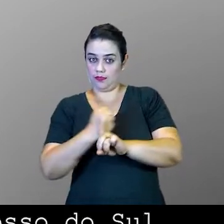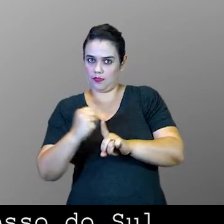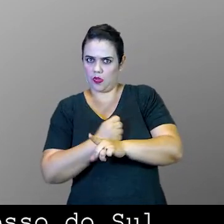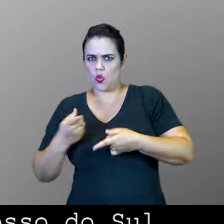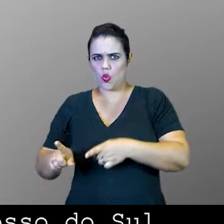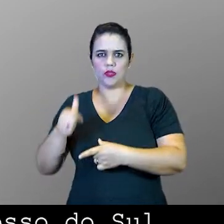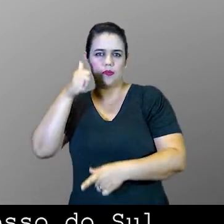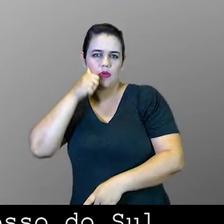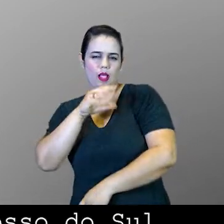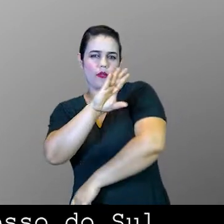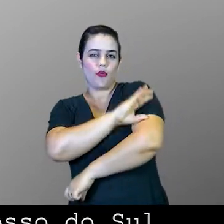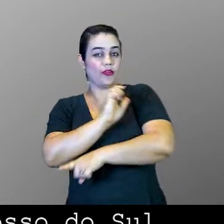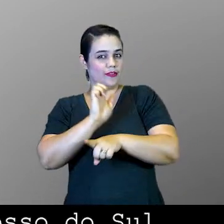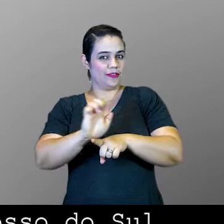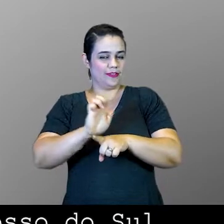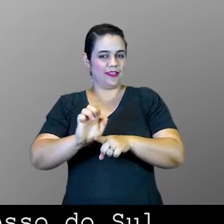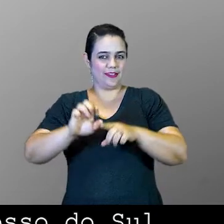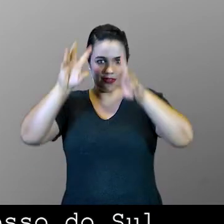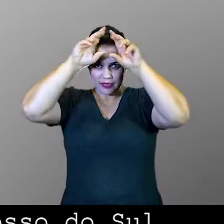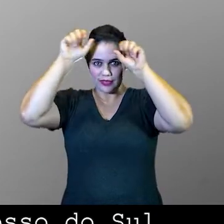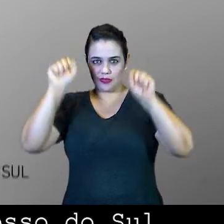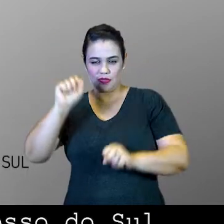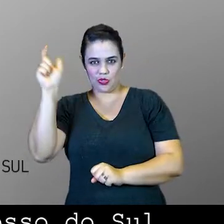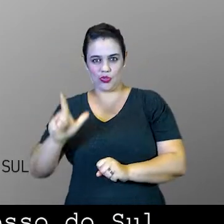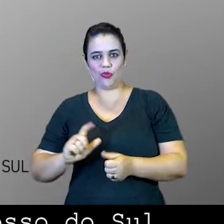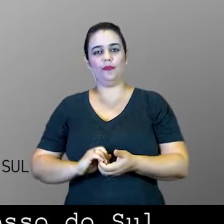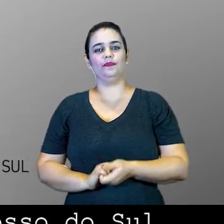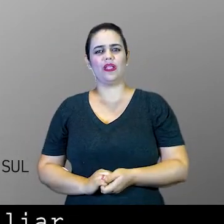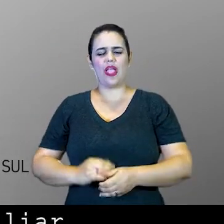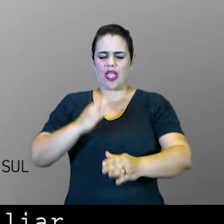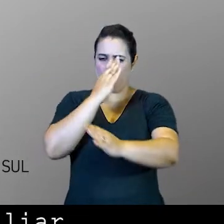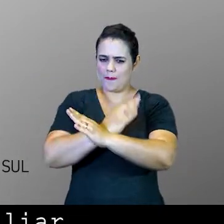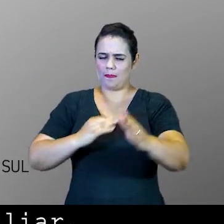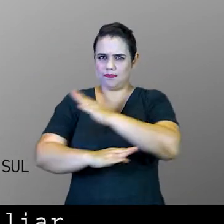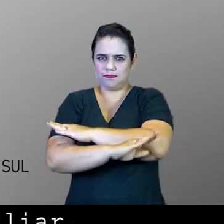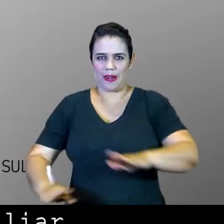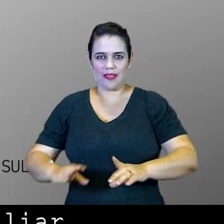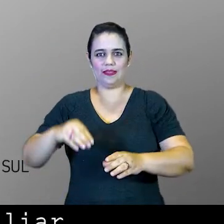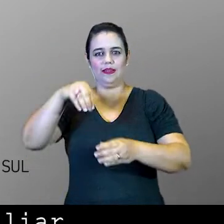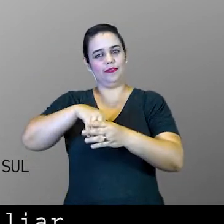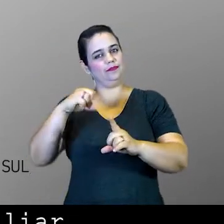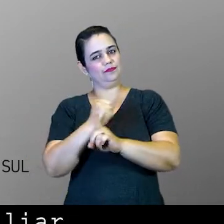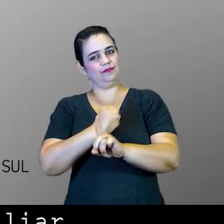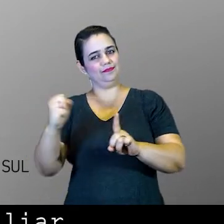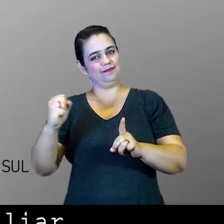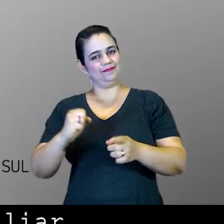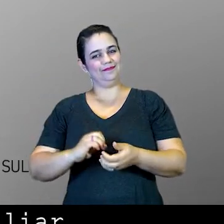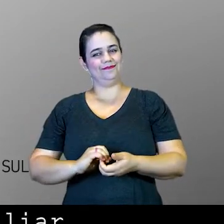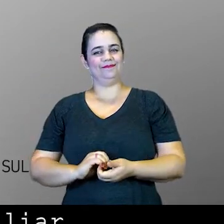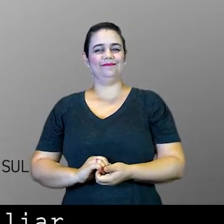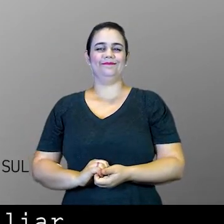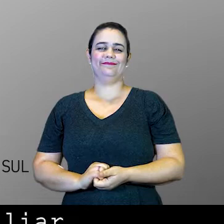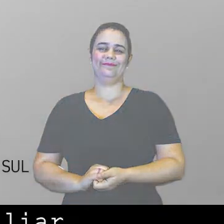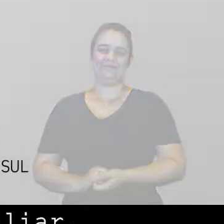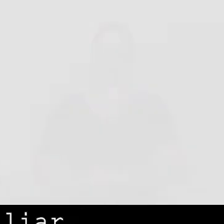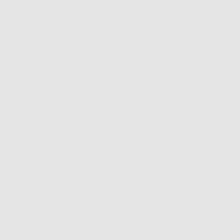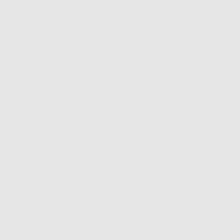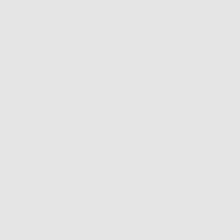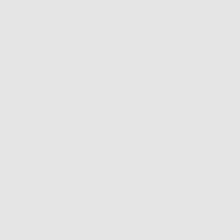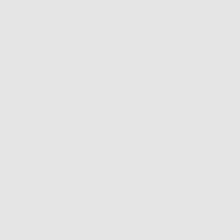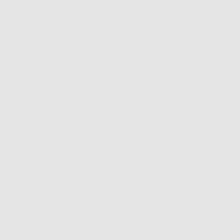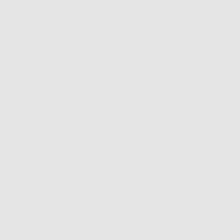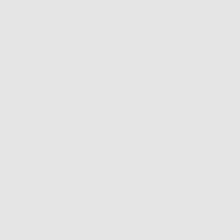a Mulher, Coordenadoria da Mulher do Tribunal de Justiça de Mato Grosso do Sul, dedicada para um basta na violência doméstica e familiar.